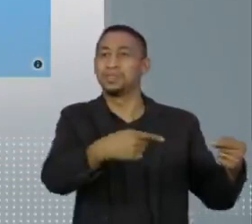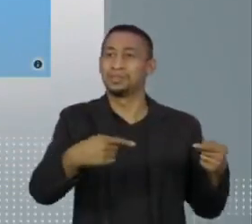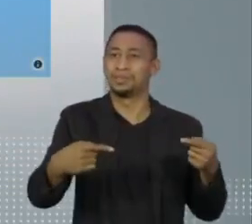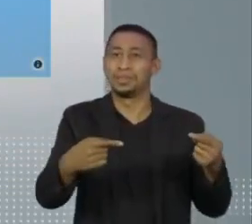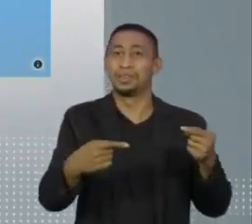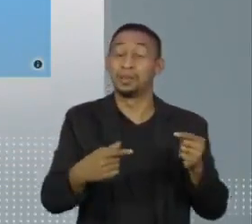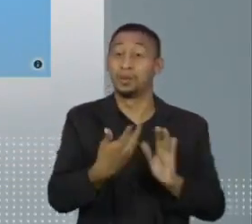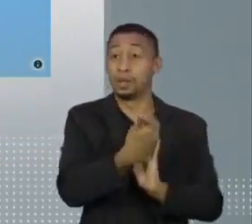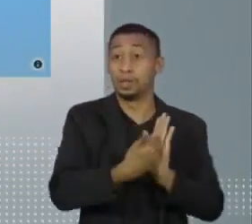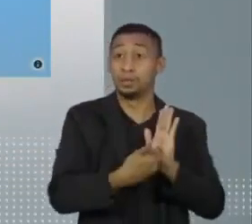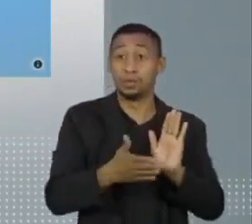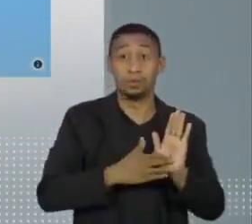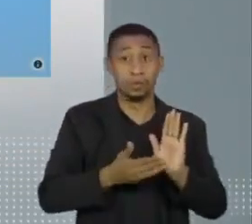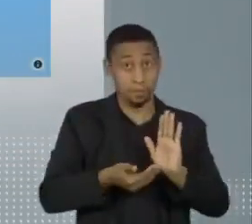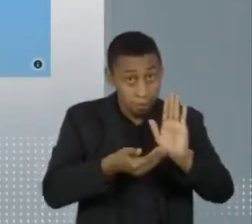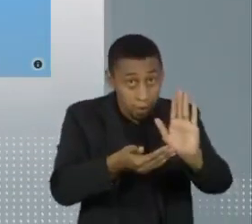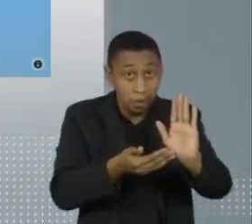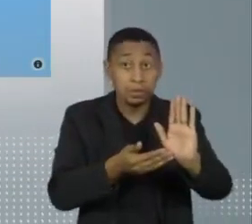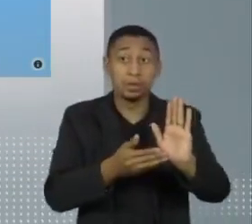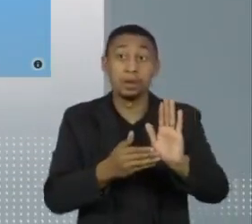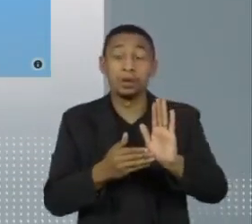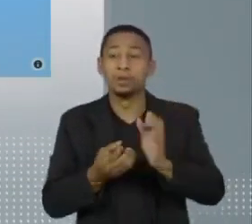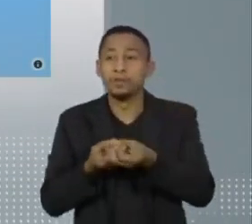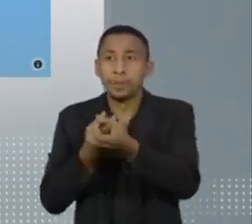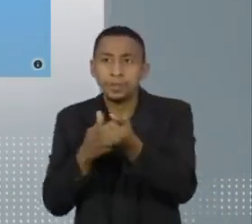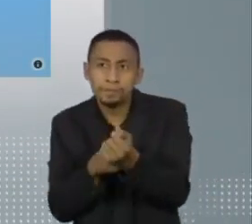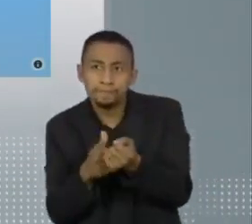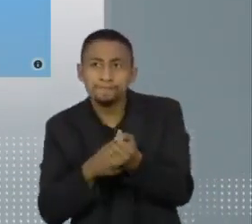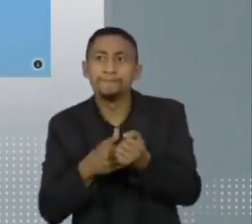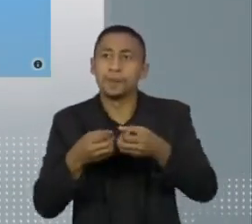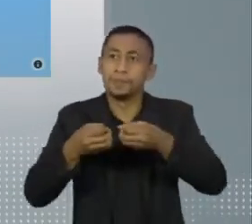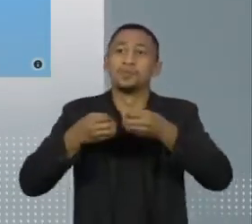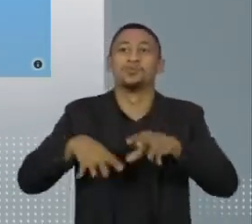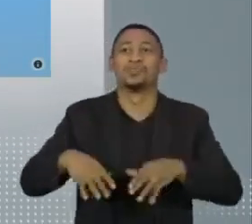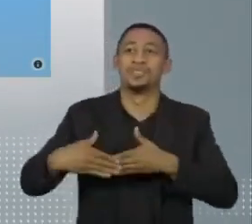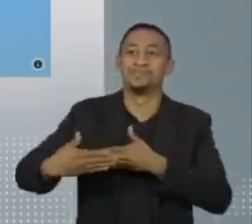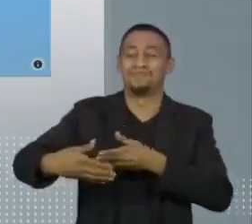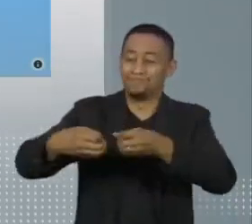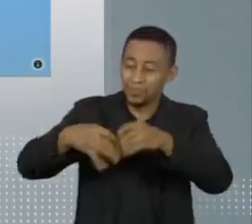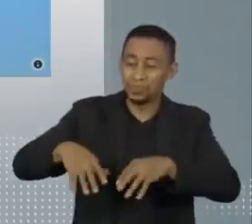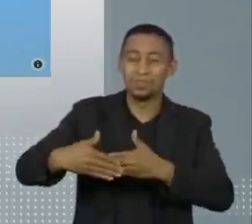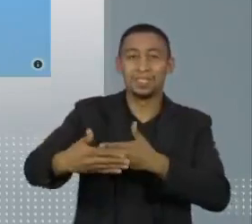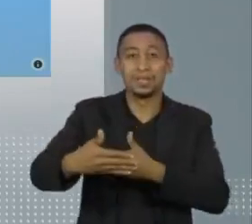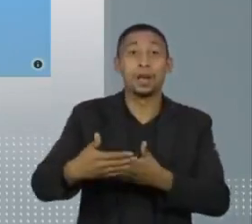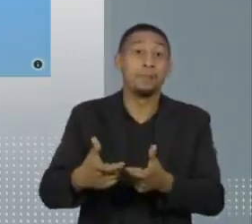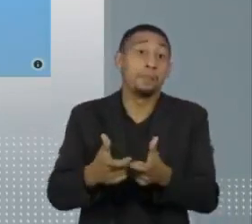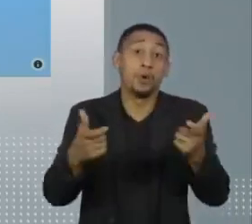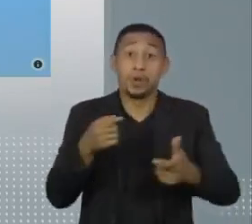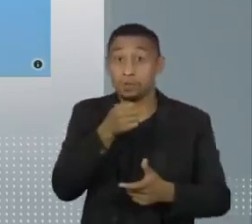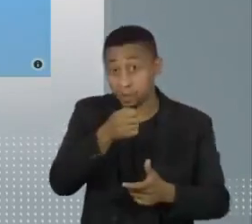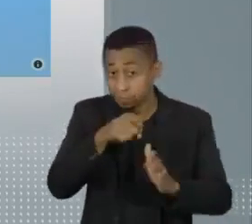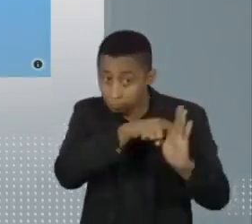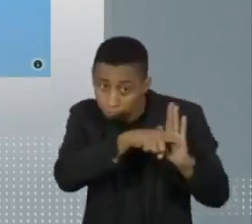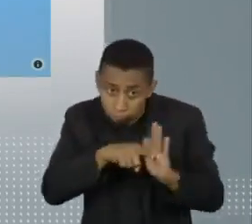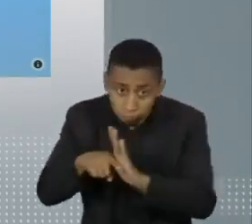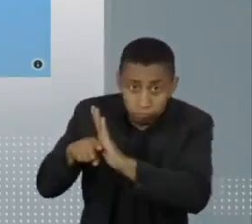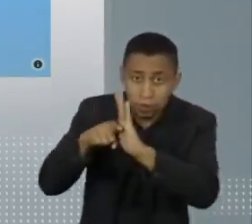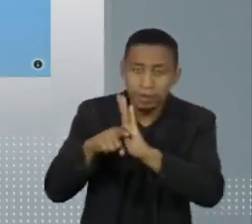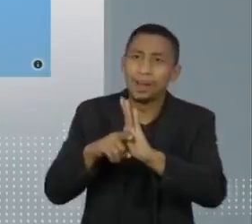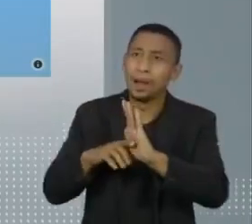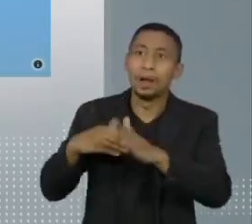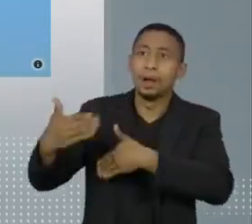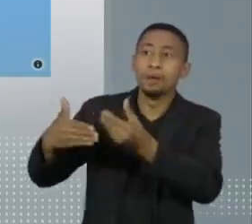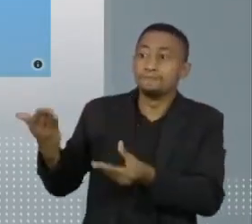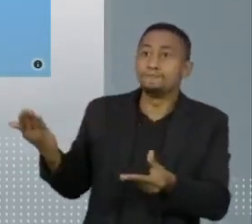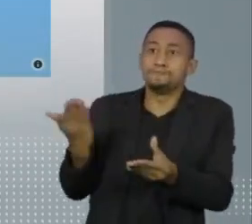relatório aponta também que o sigilo das fontes é prejudicado com regularidade. E muitos jornalistas investigativos são alvo